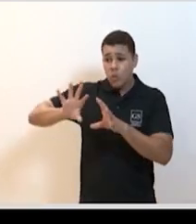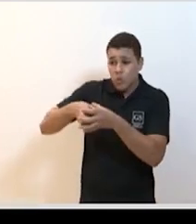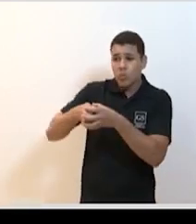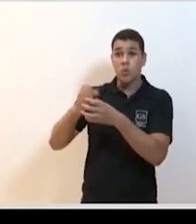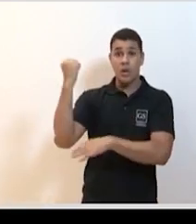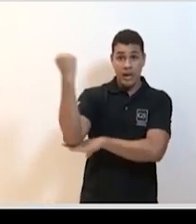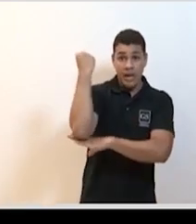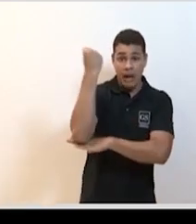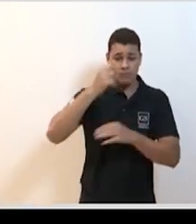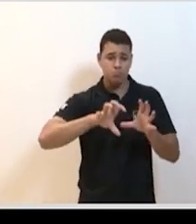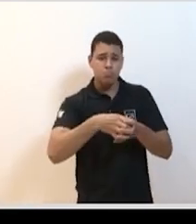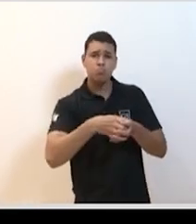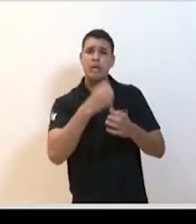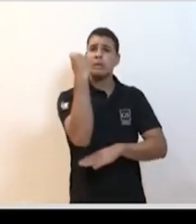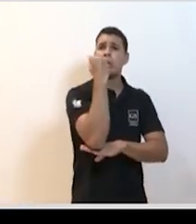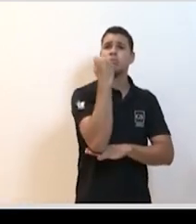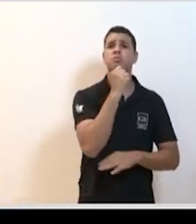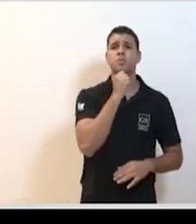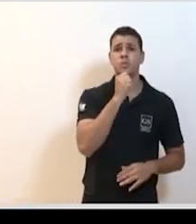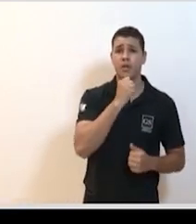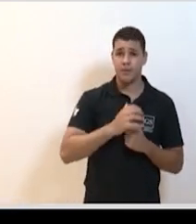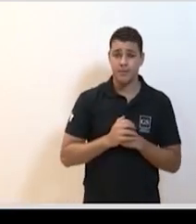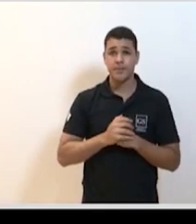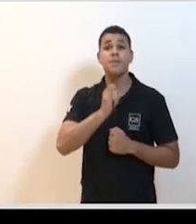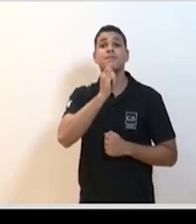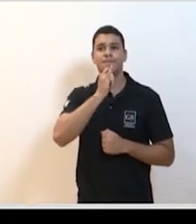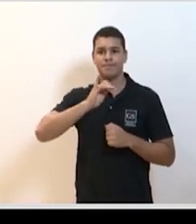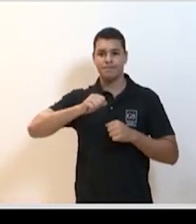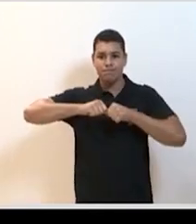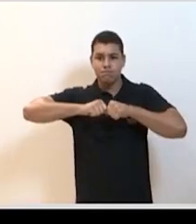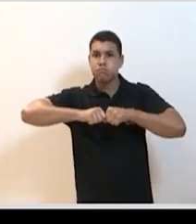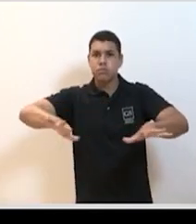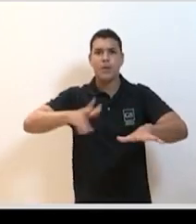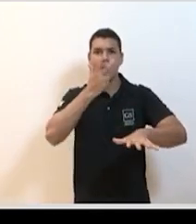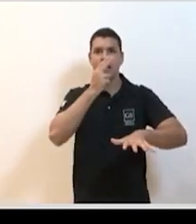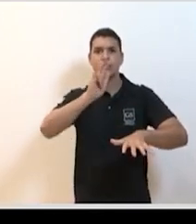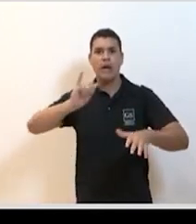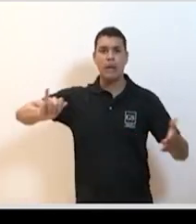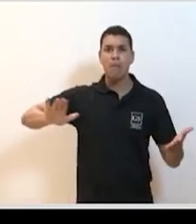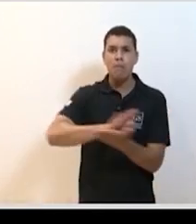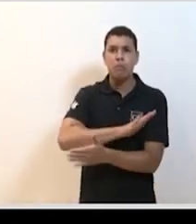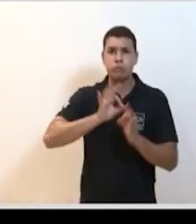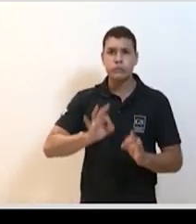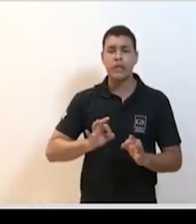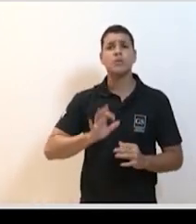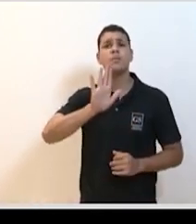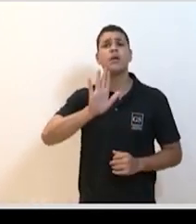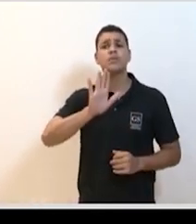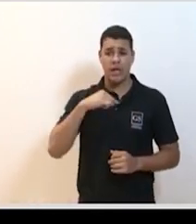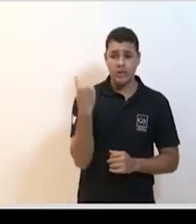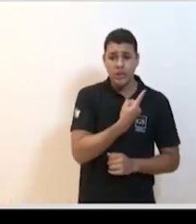não tão graves. Então, inicialmente, qualquer epidemia parece ser mais letal do que é na realidade, porque a gente